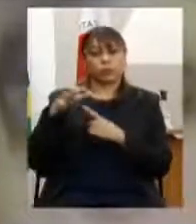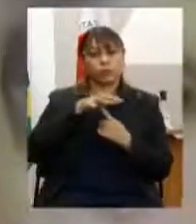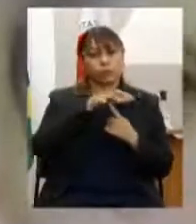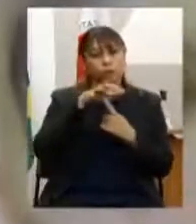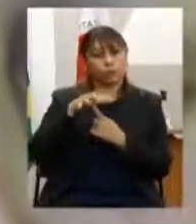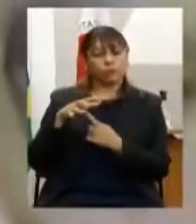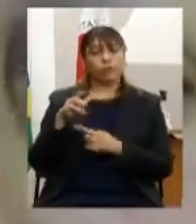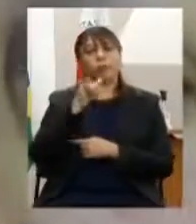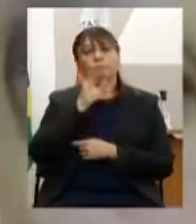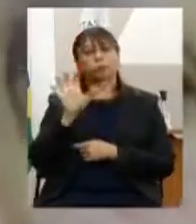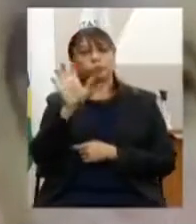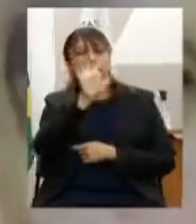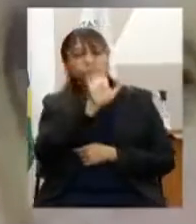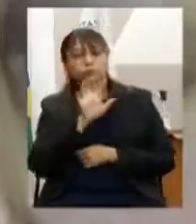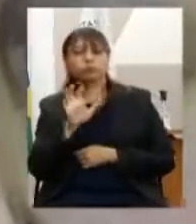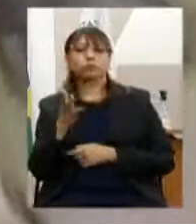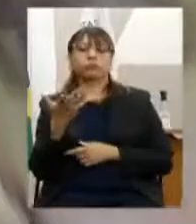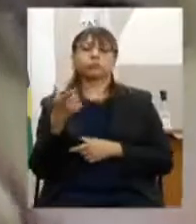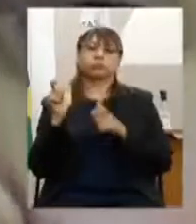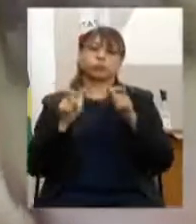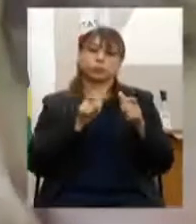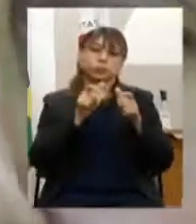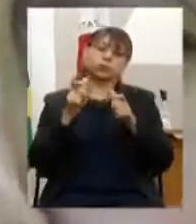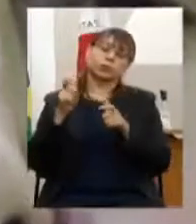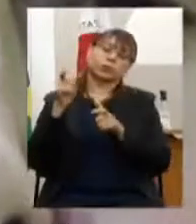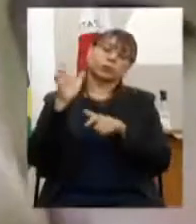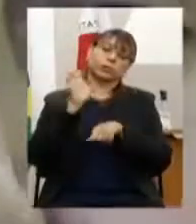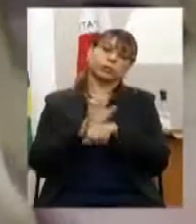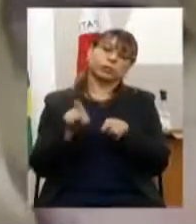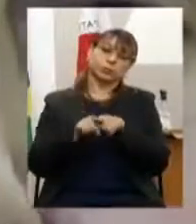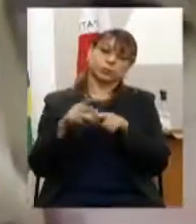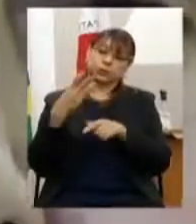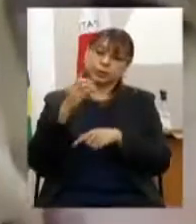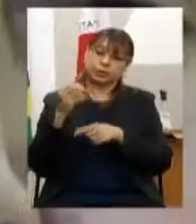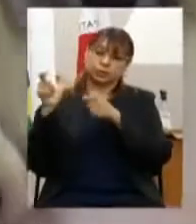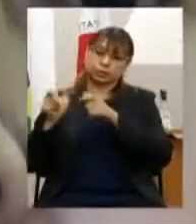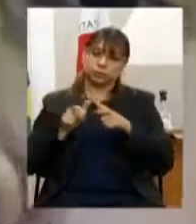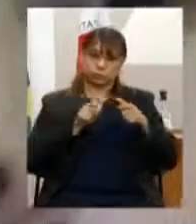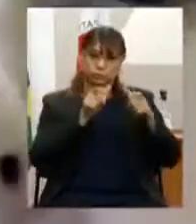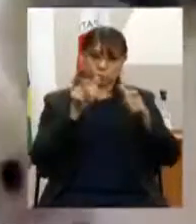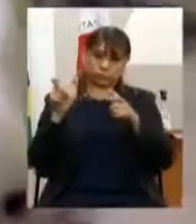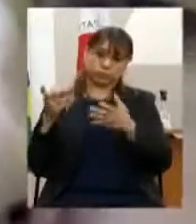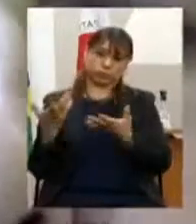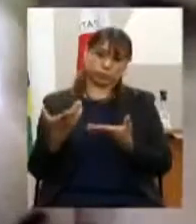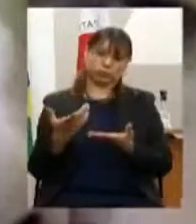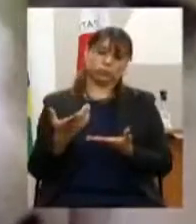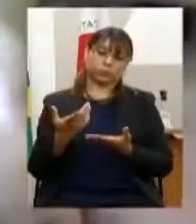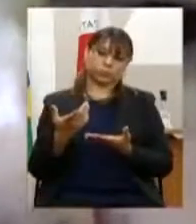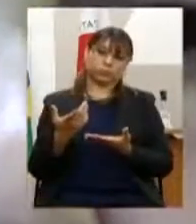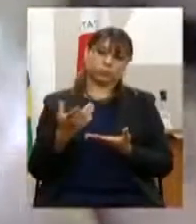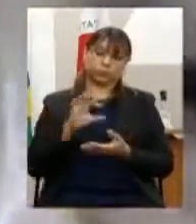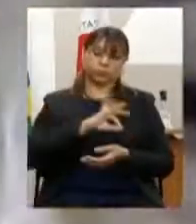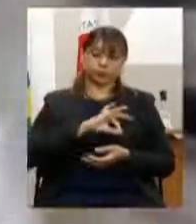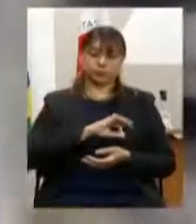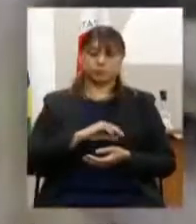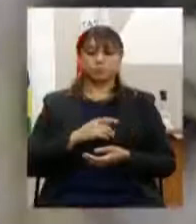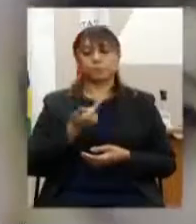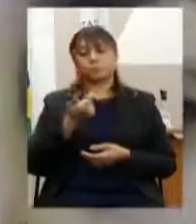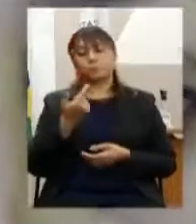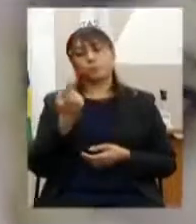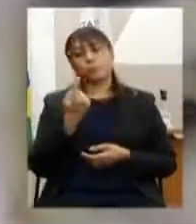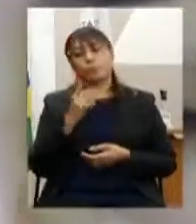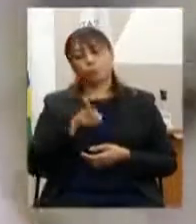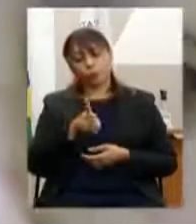como regionalização estadual e com meta de 30 espaços de comercialização instalados. E a segunda e última ação desse